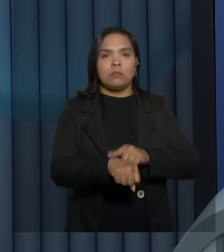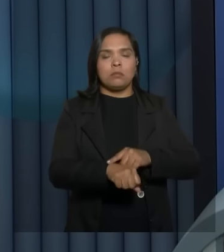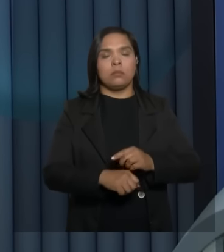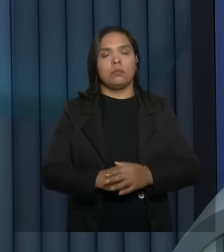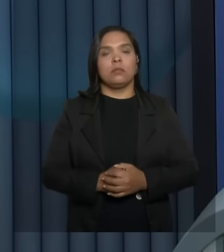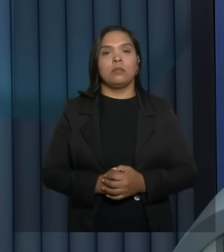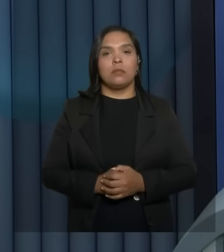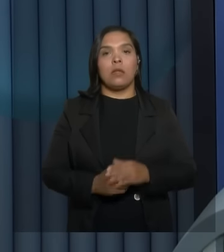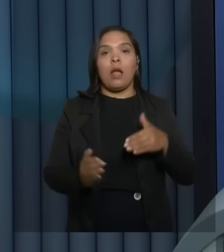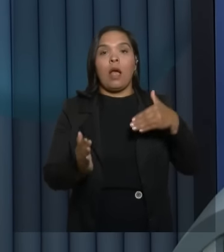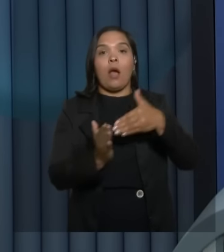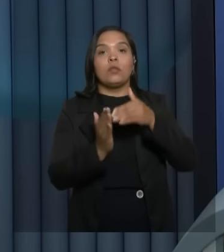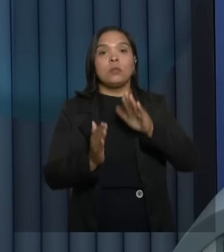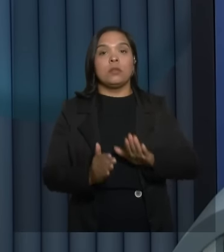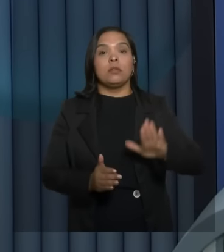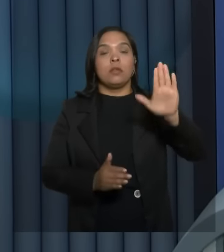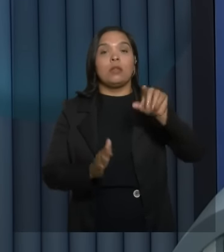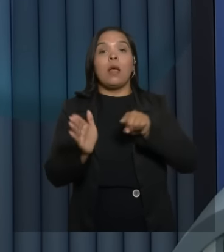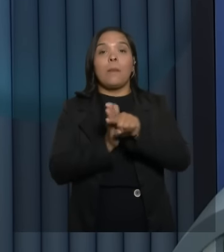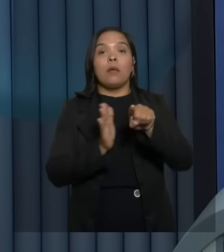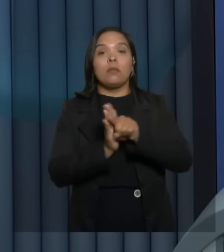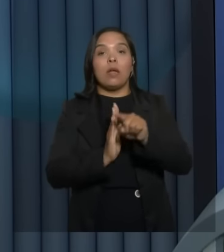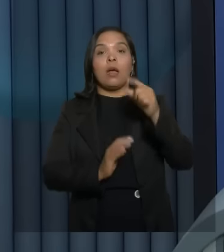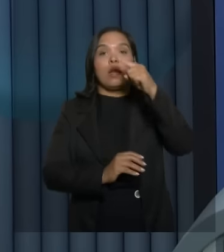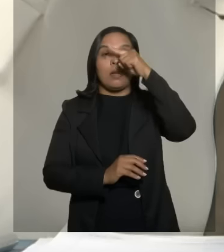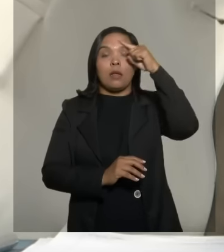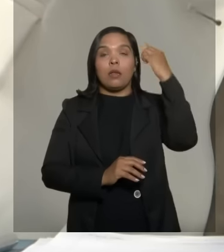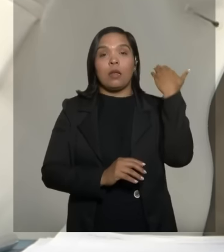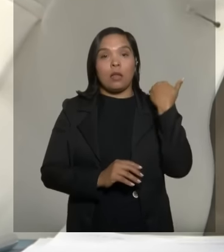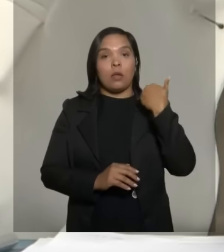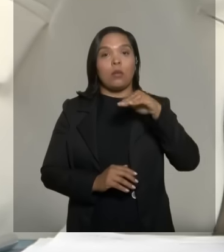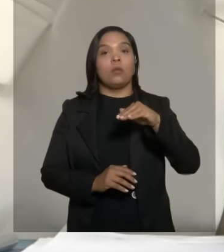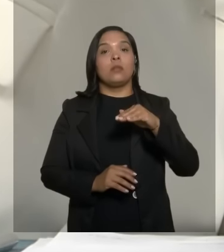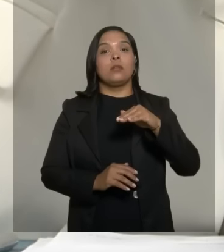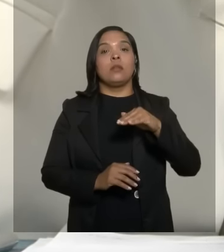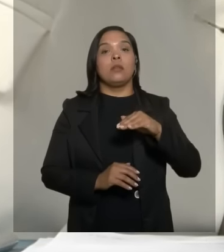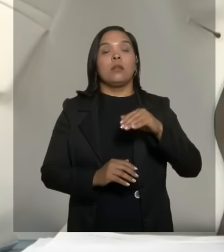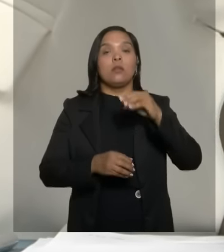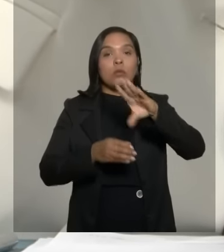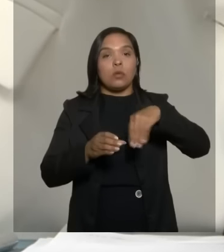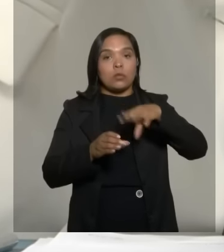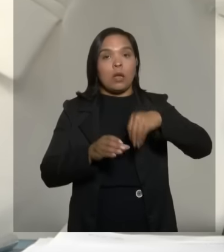A última candidata a perguntar é Lúcia Rocha, vou sortear mais uma vez aqui o tema.